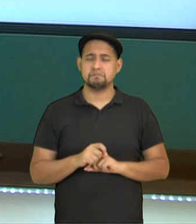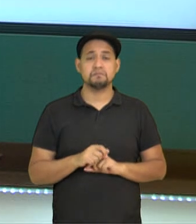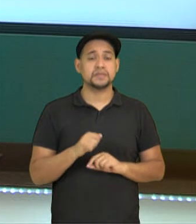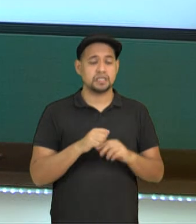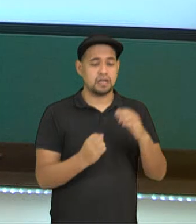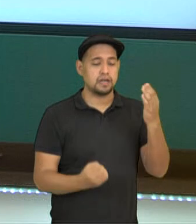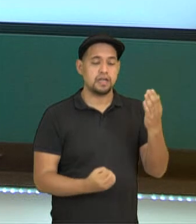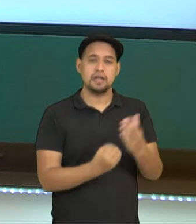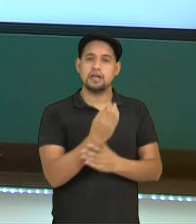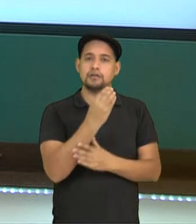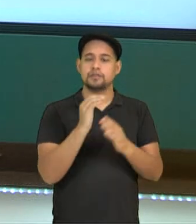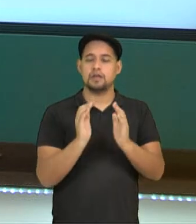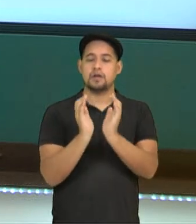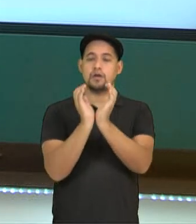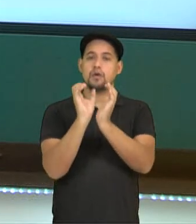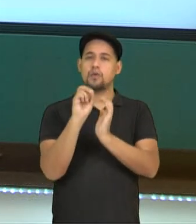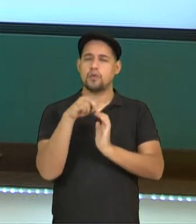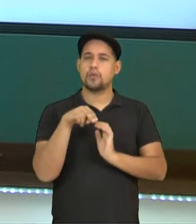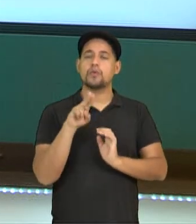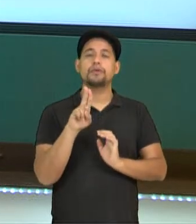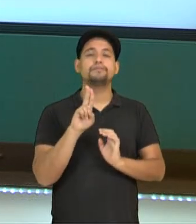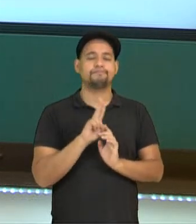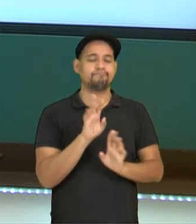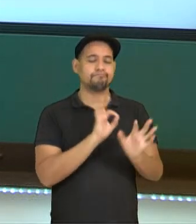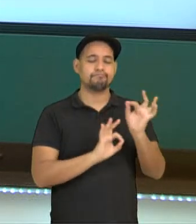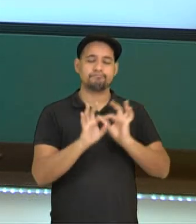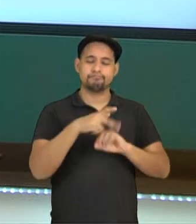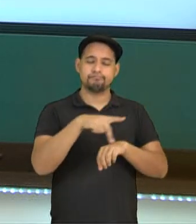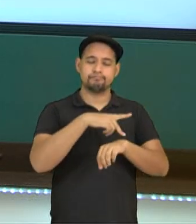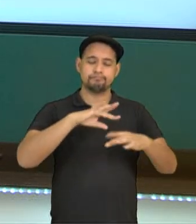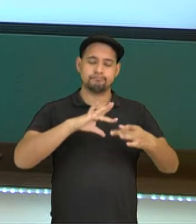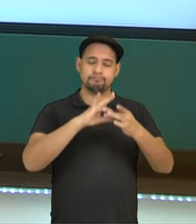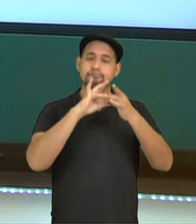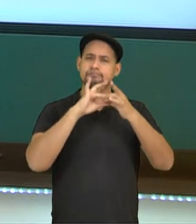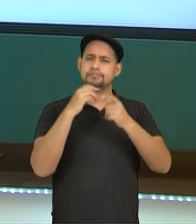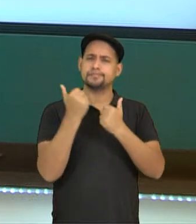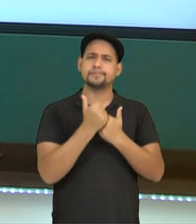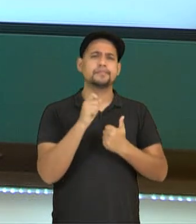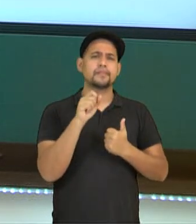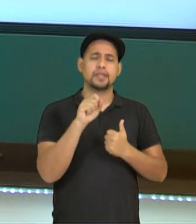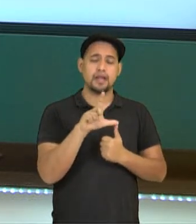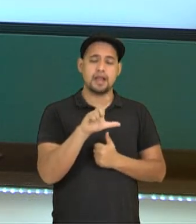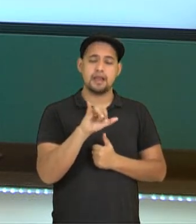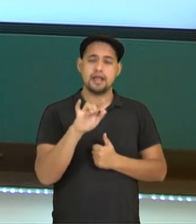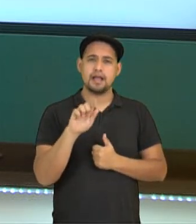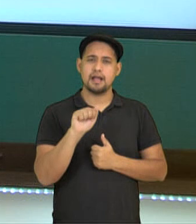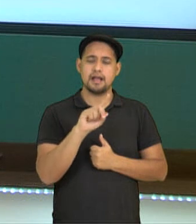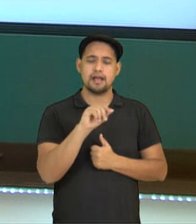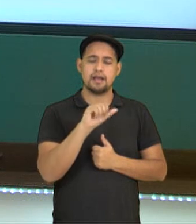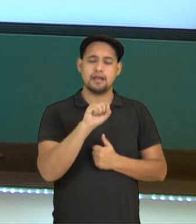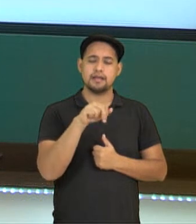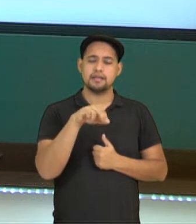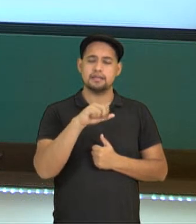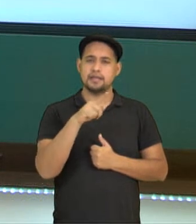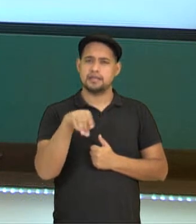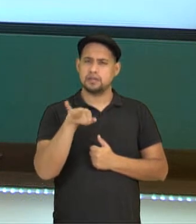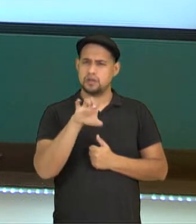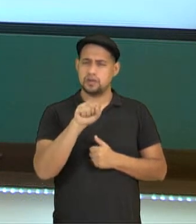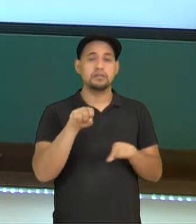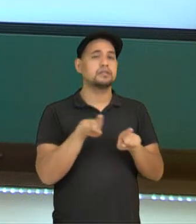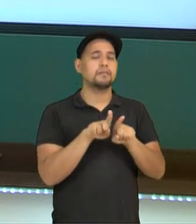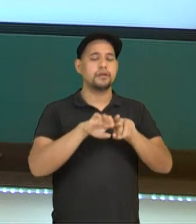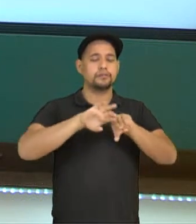a criação da ONU, Organização das Nações Unidas, em substituição à Liga das Nações, e decidiu por